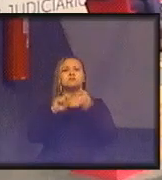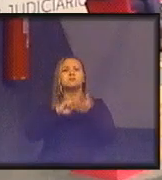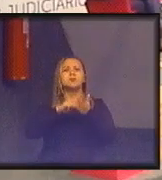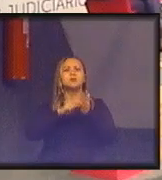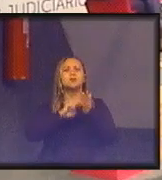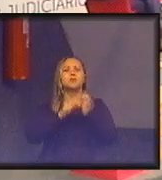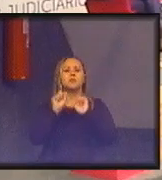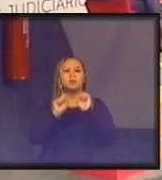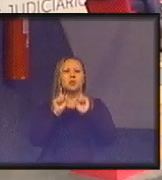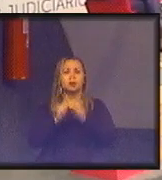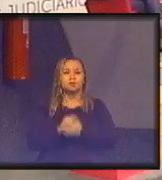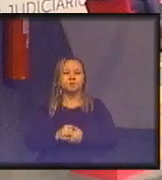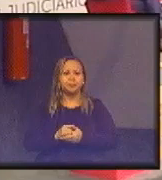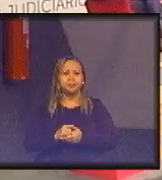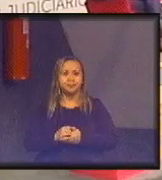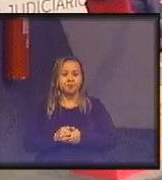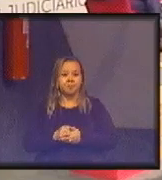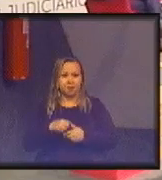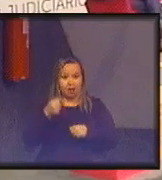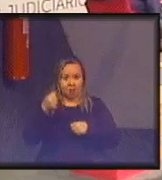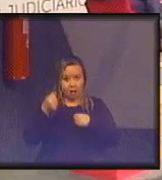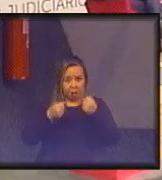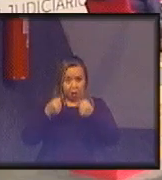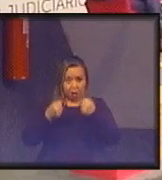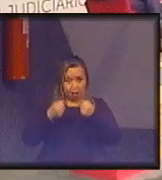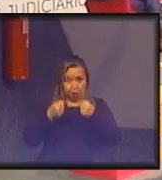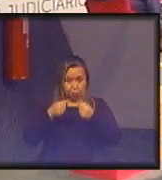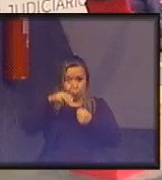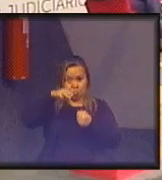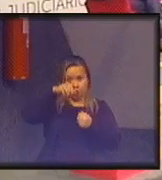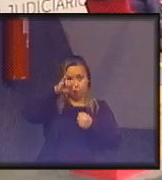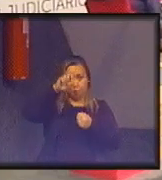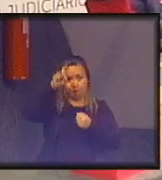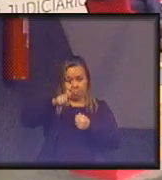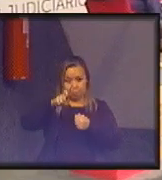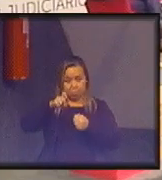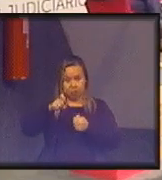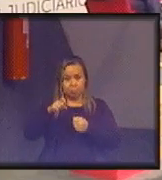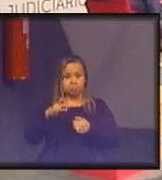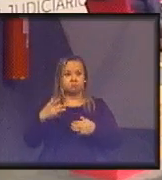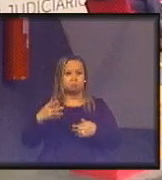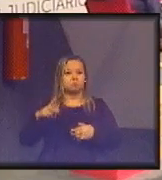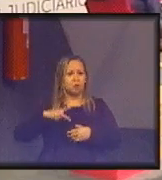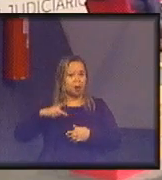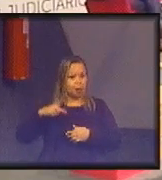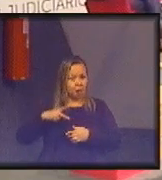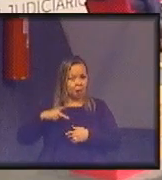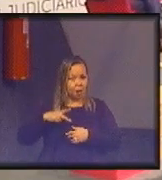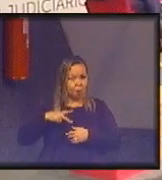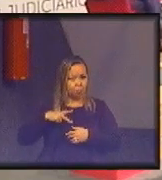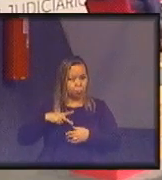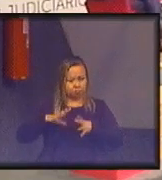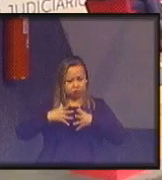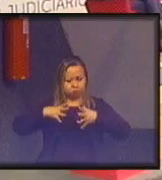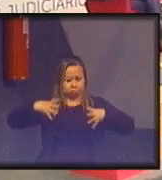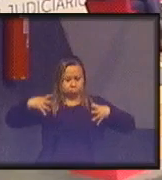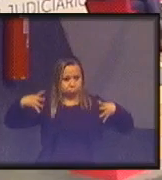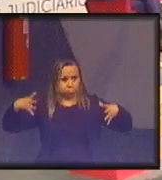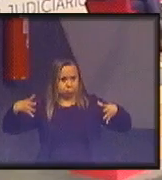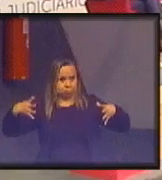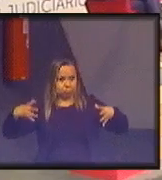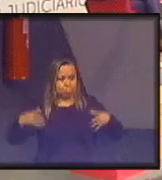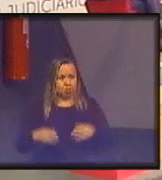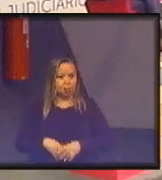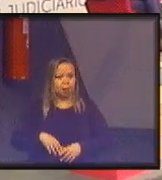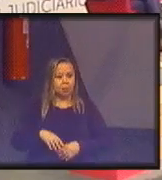auto mix baixo volume ser capaz de produzir uma grande variedade de itens